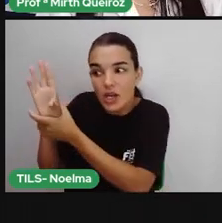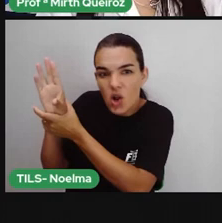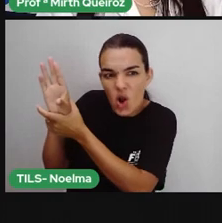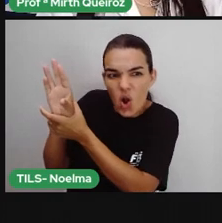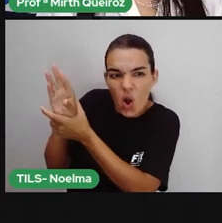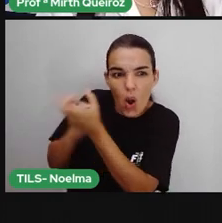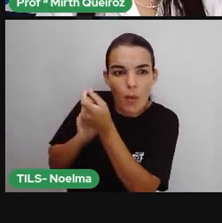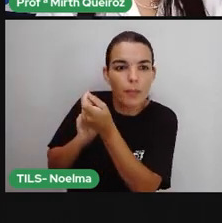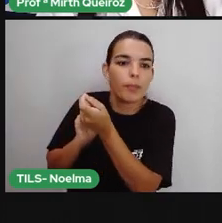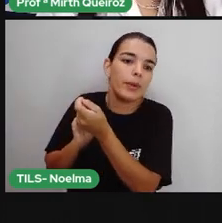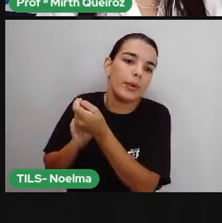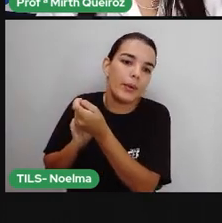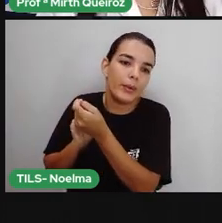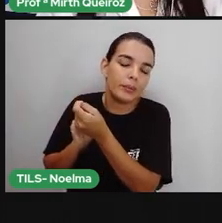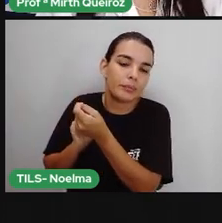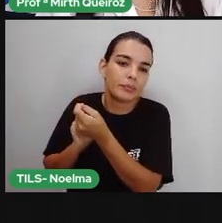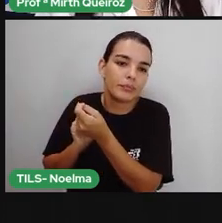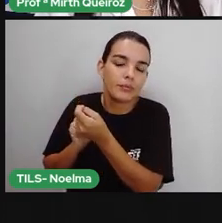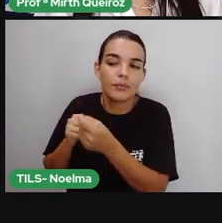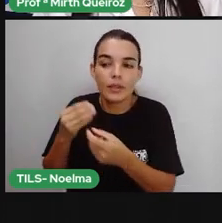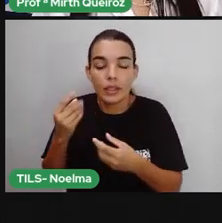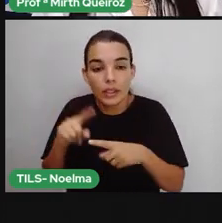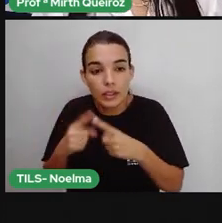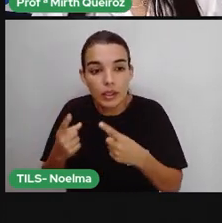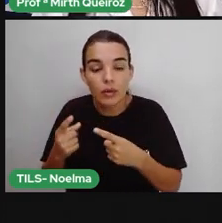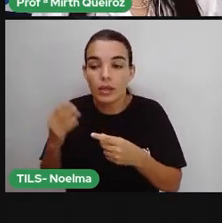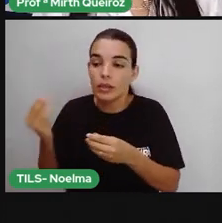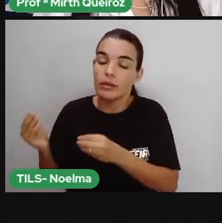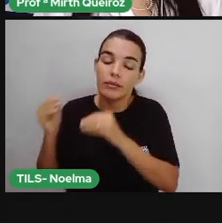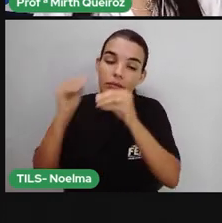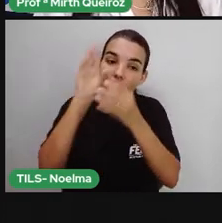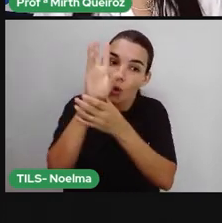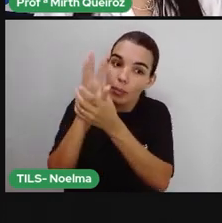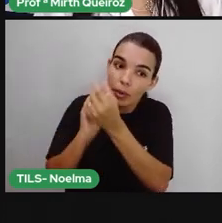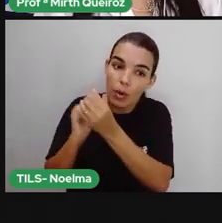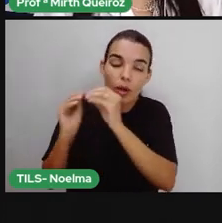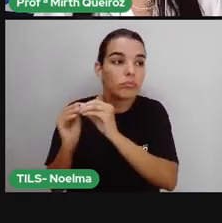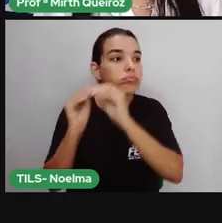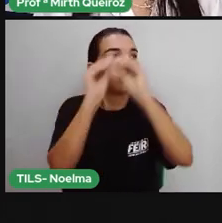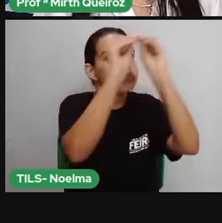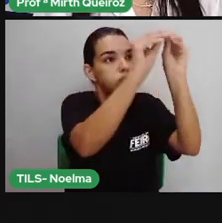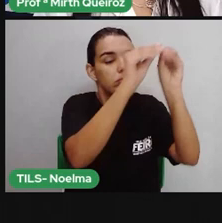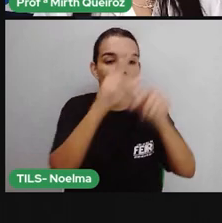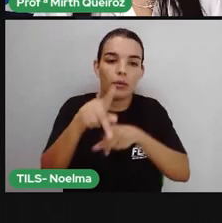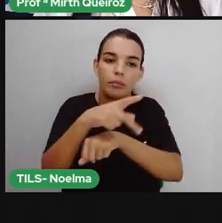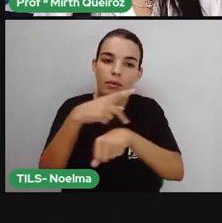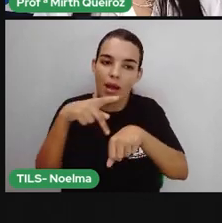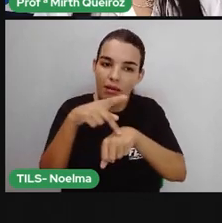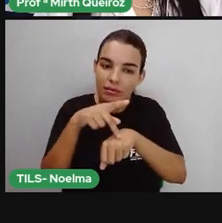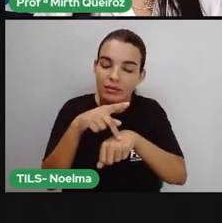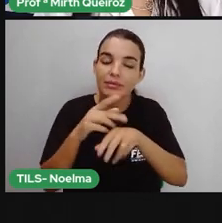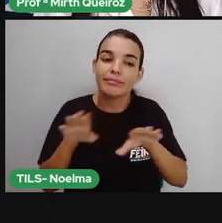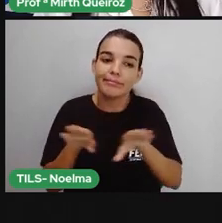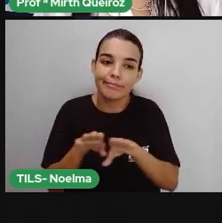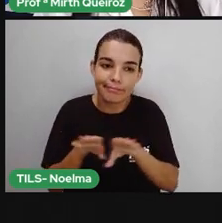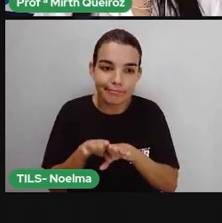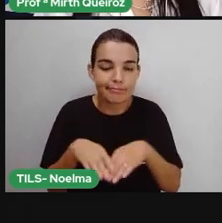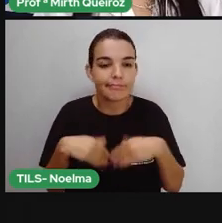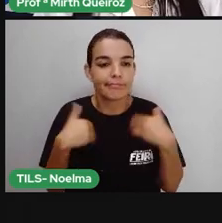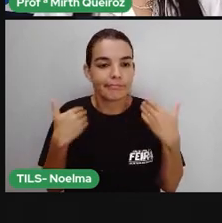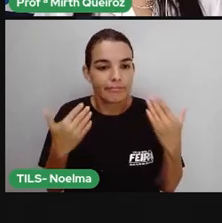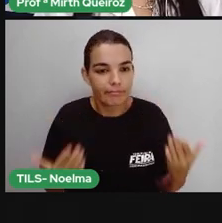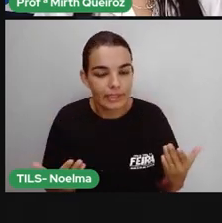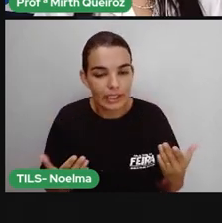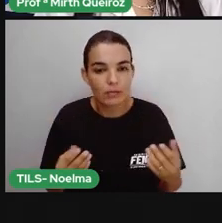entenderam como é que era produzida a açúcar, né? E começaram a produzir também lá em seu país,